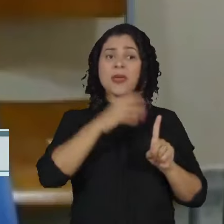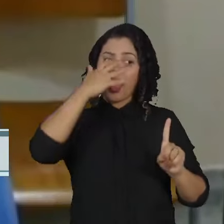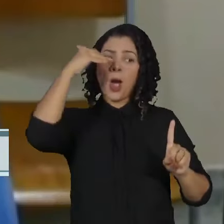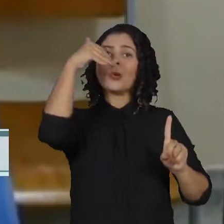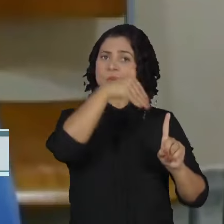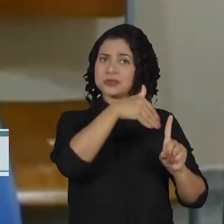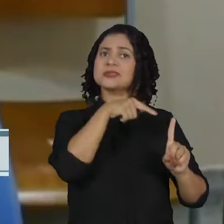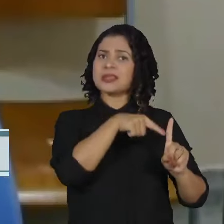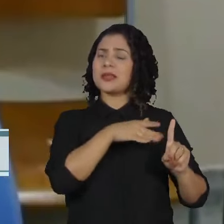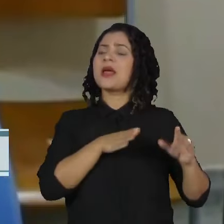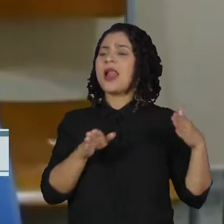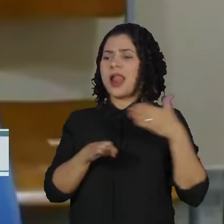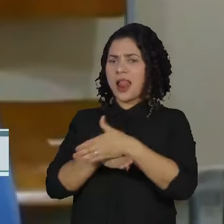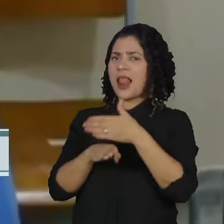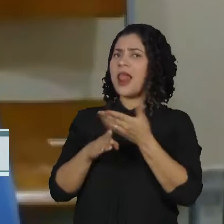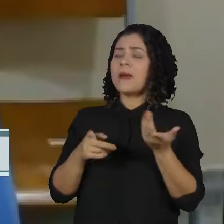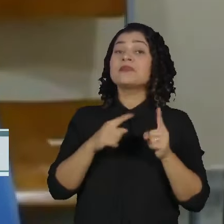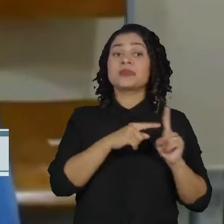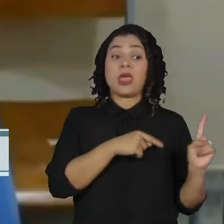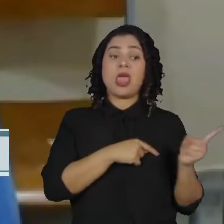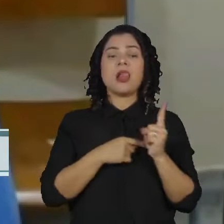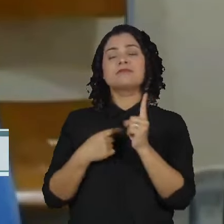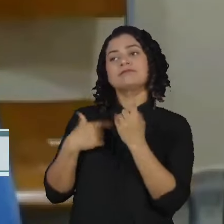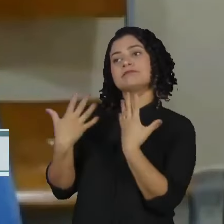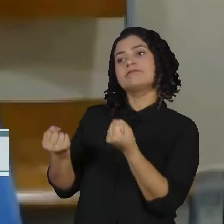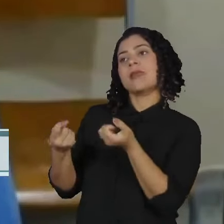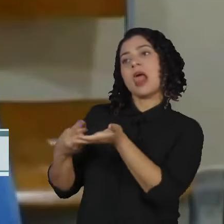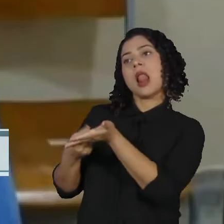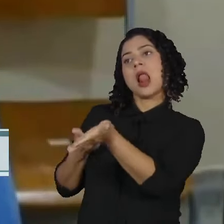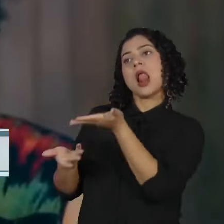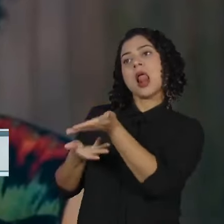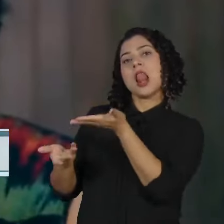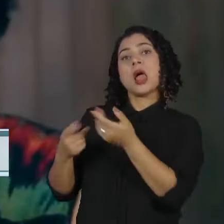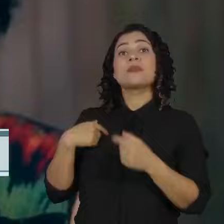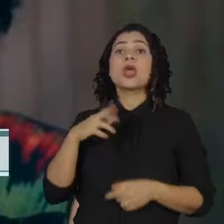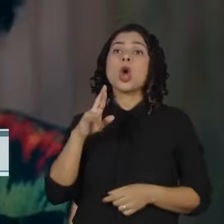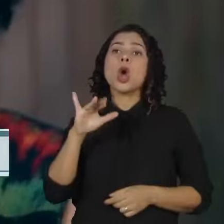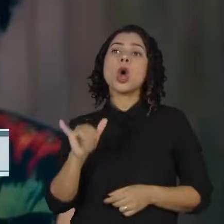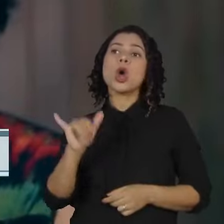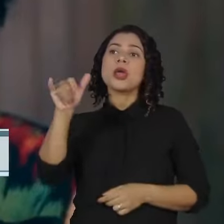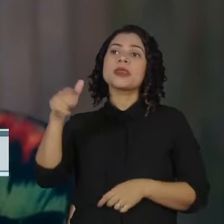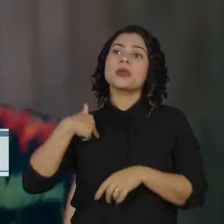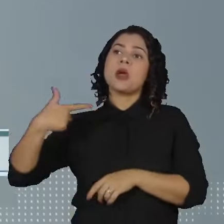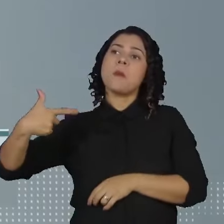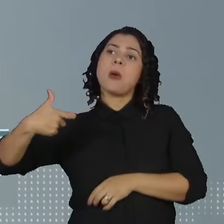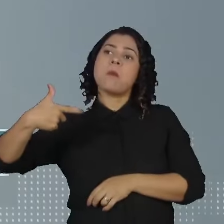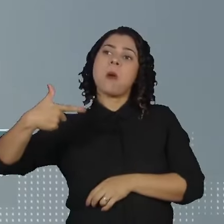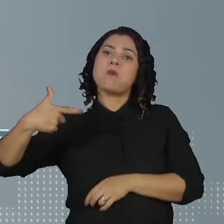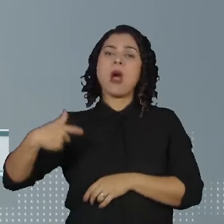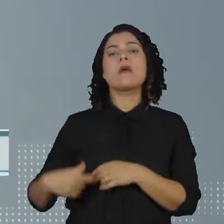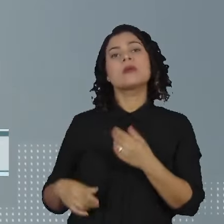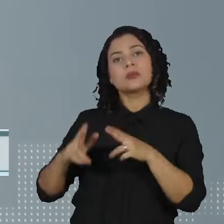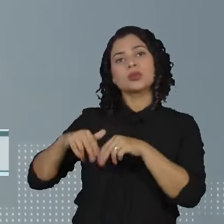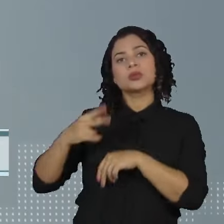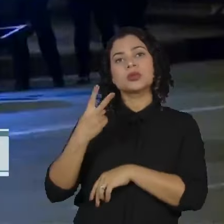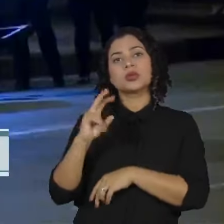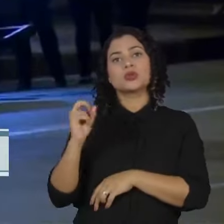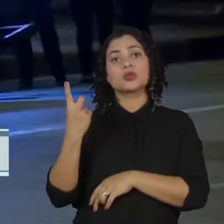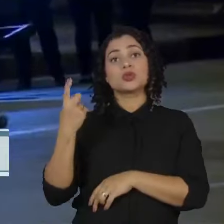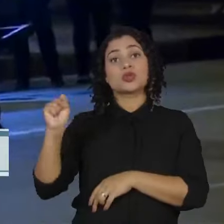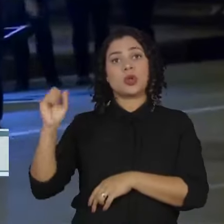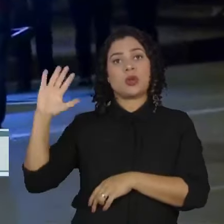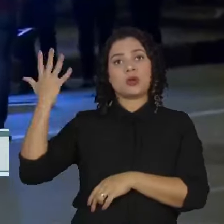de participar do crime, fez uma delação premiada entregando Rony Lessa como executor dos assassinatos em 2018.